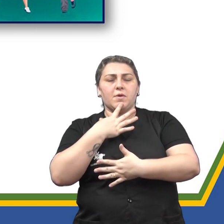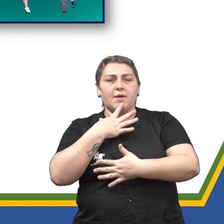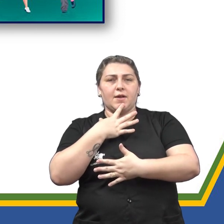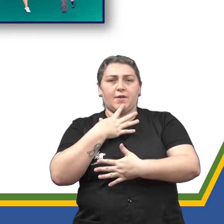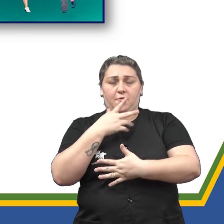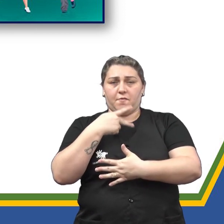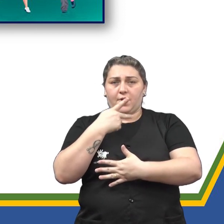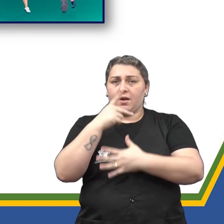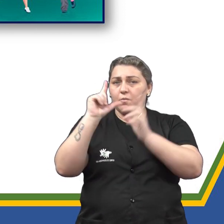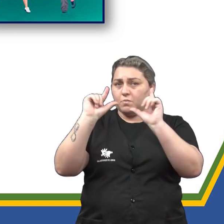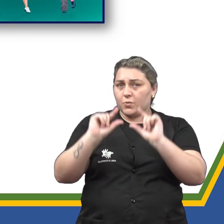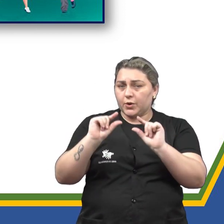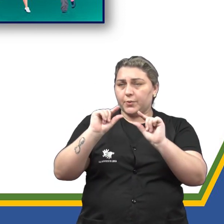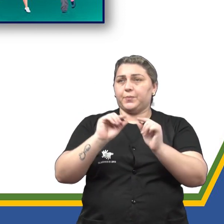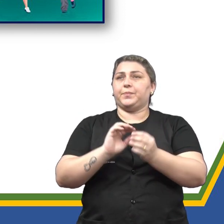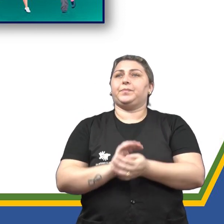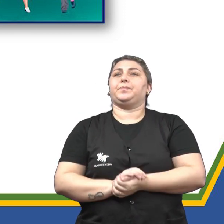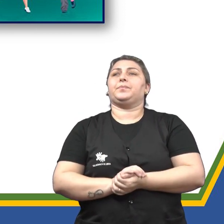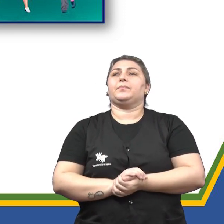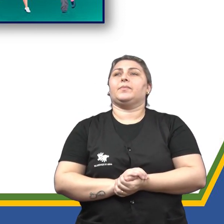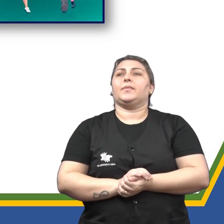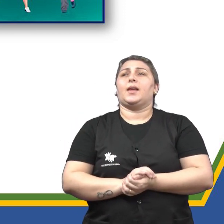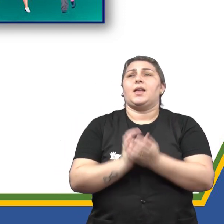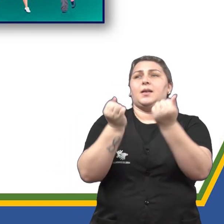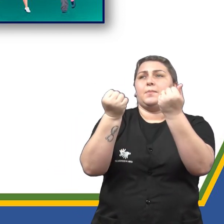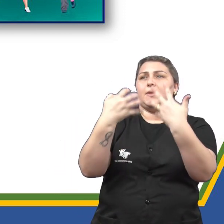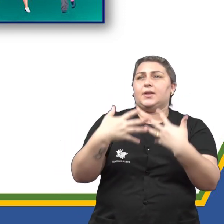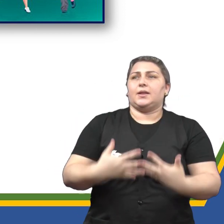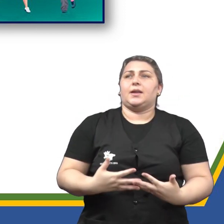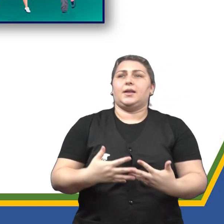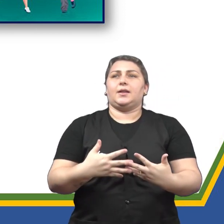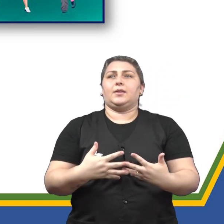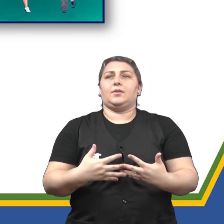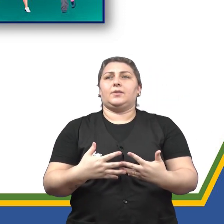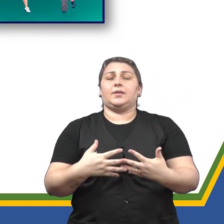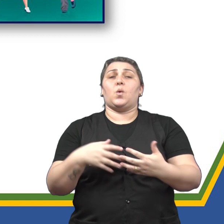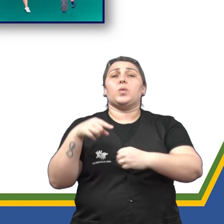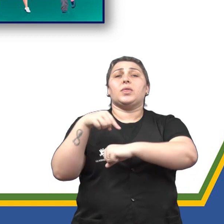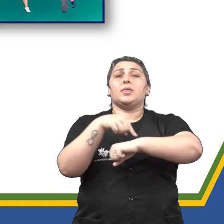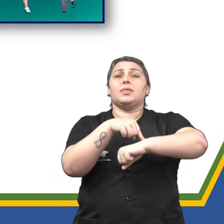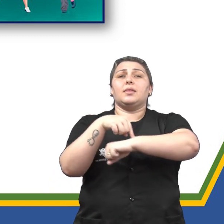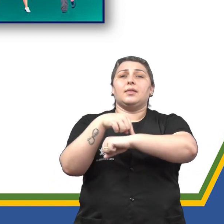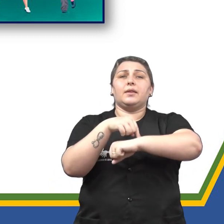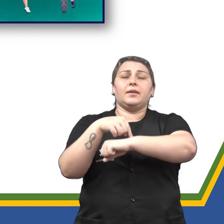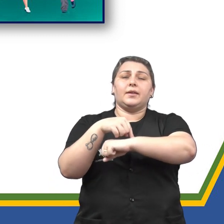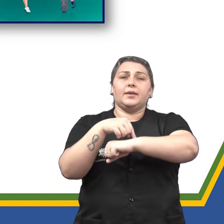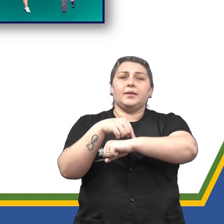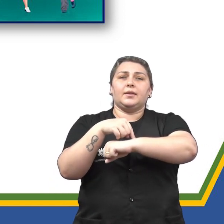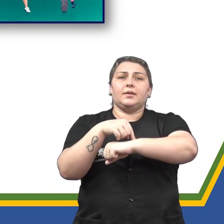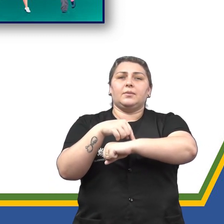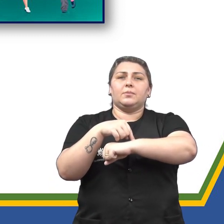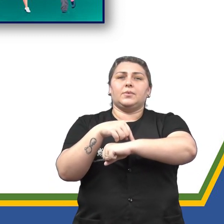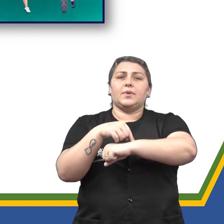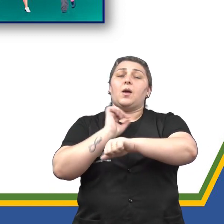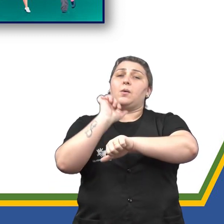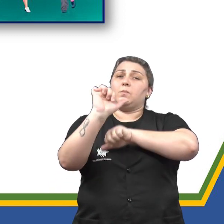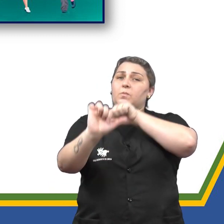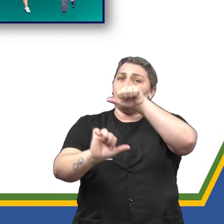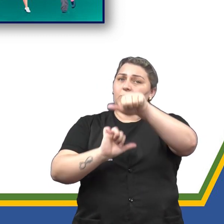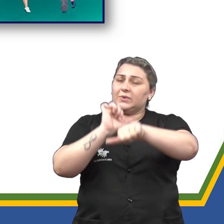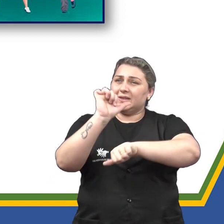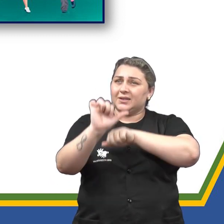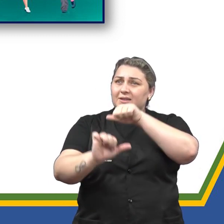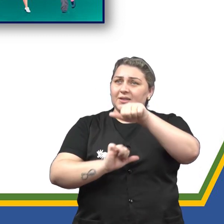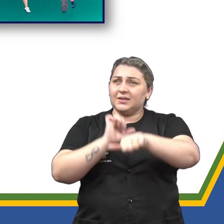pouquinho. É a capacidade motora explicada por o encadeamento de tempo, é uma mudança de